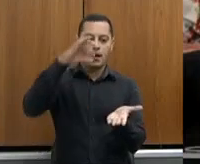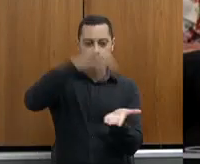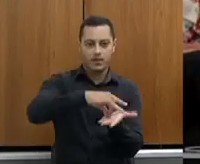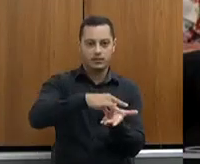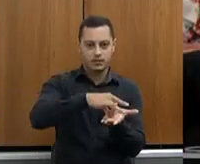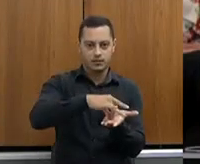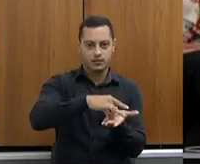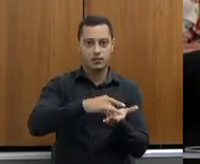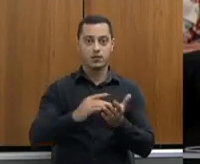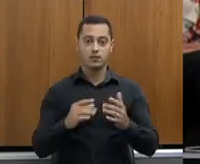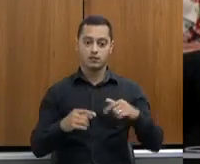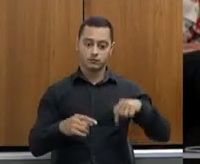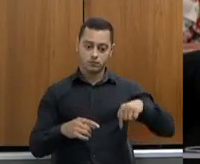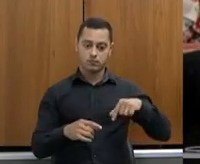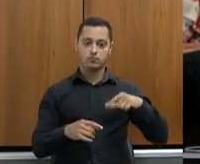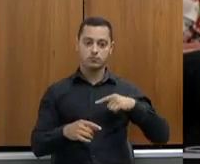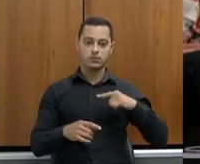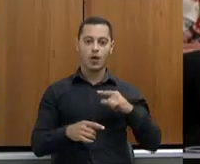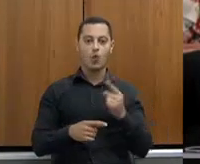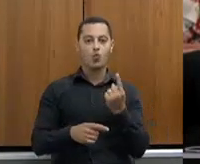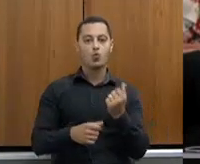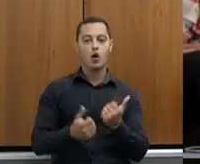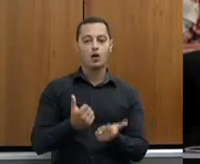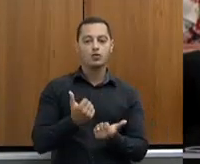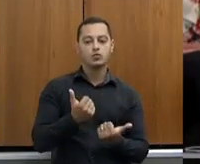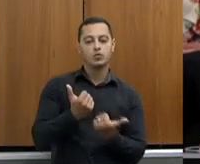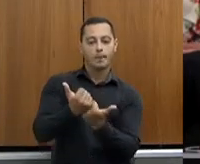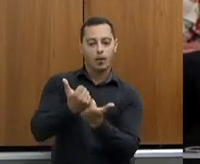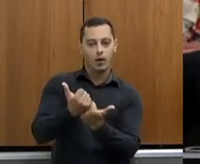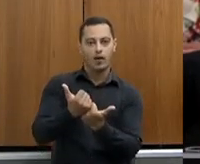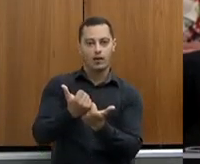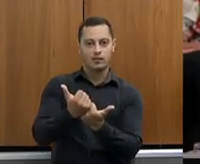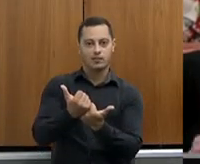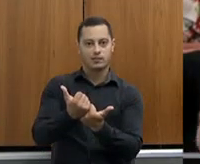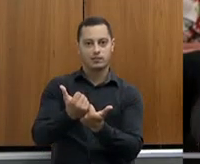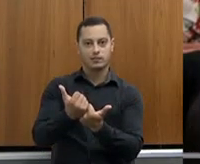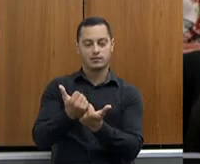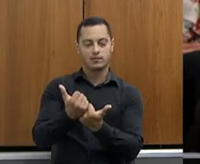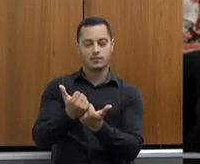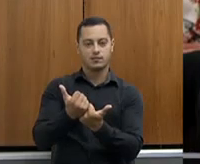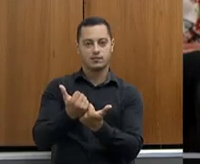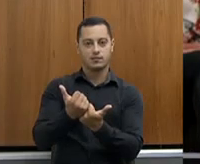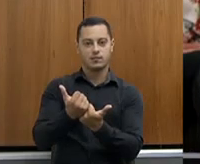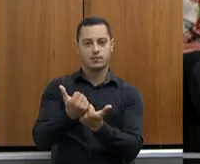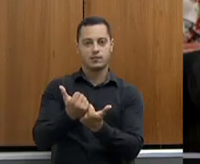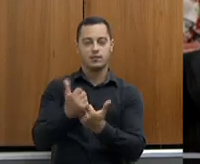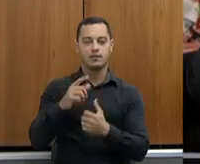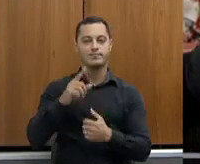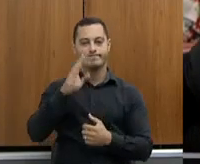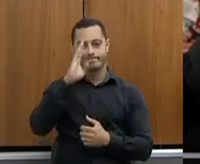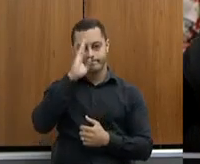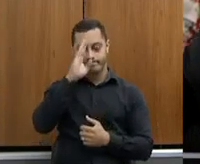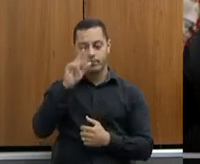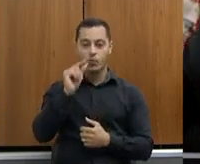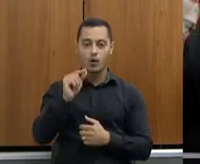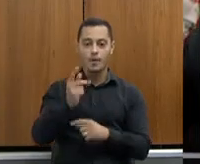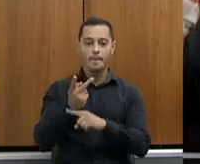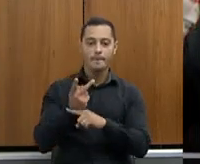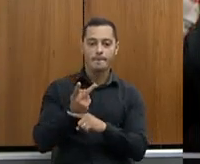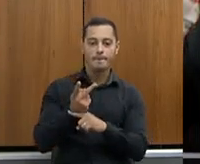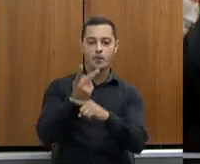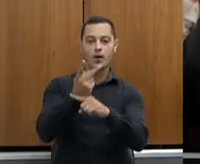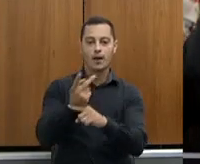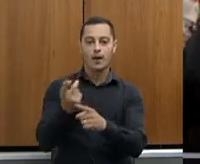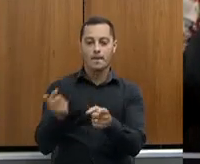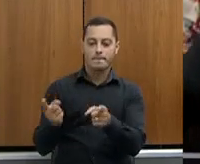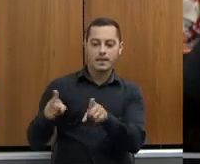na EMATER para poder dar um suporte para esses pequenos produtores, embasado na questão, principalmente, em parcerias com o meio